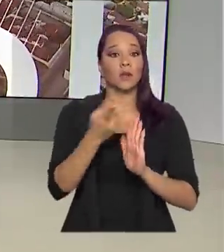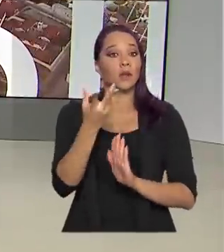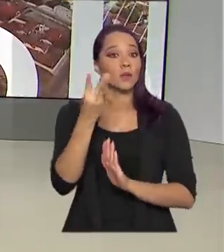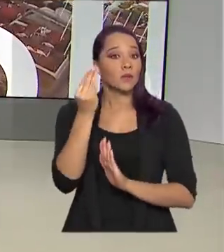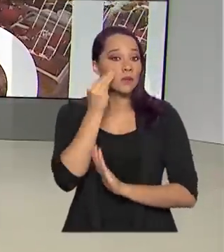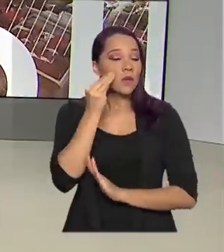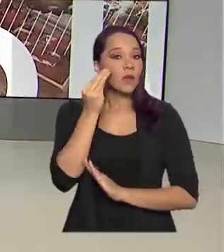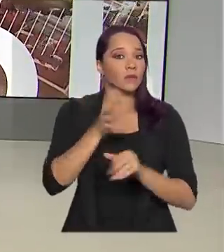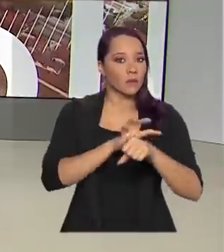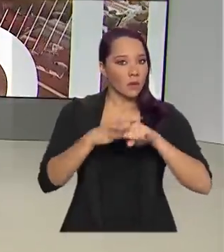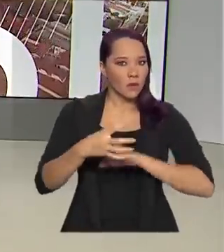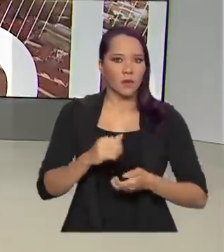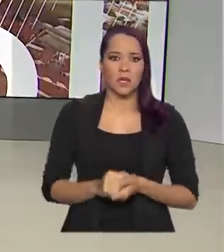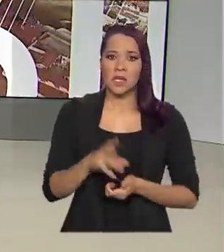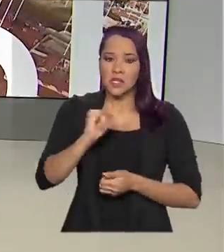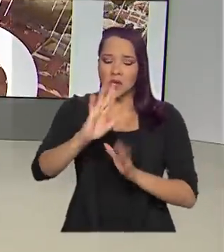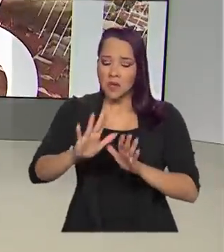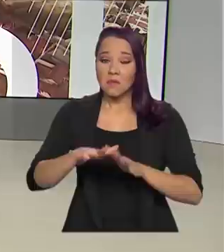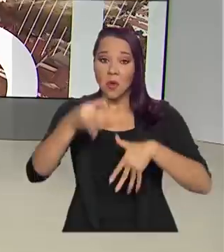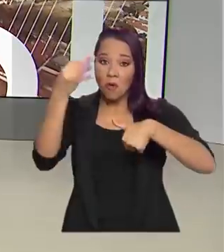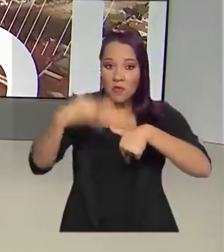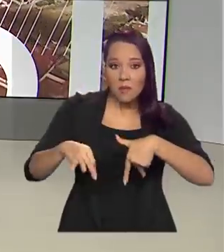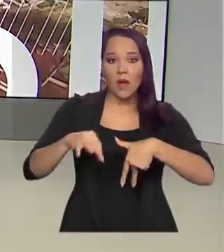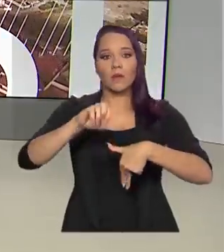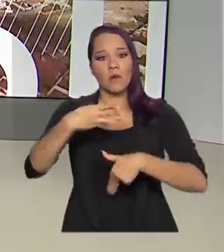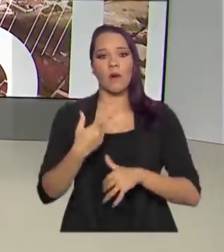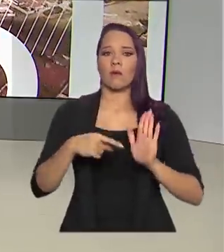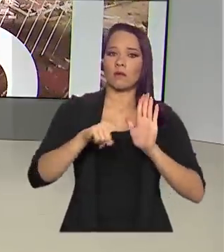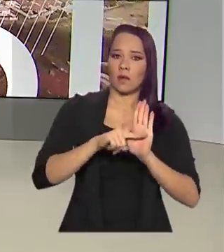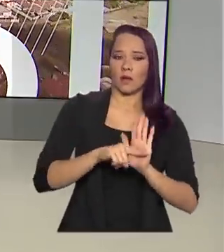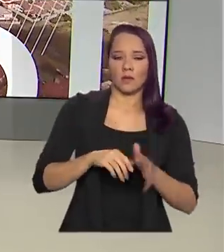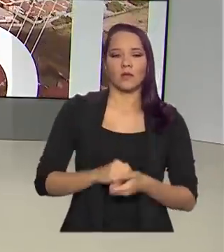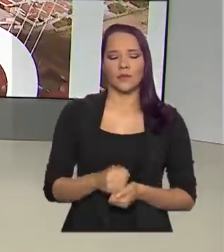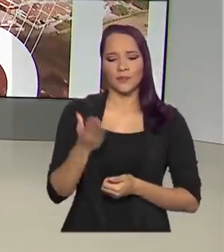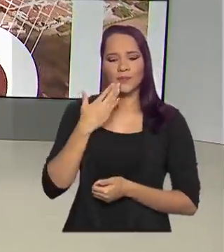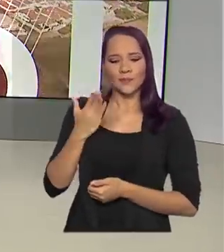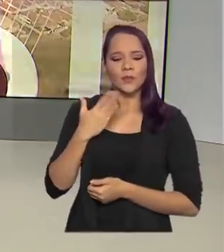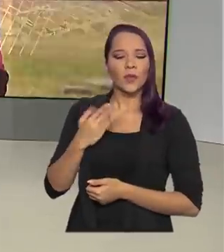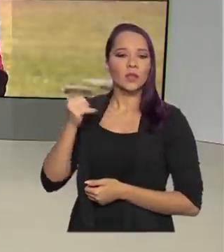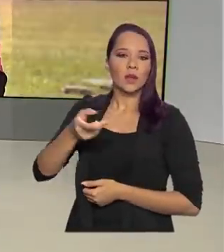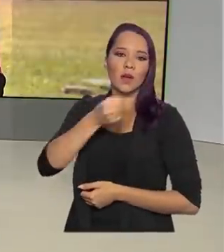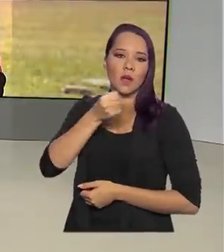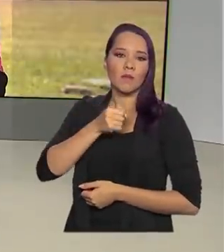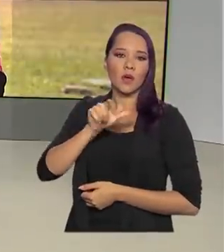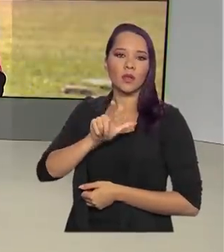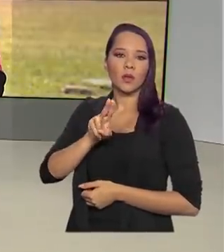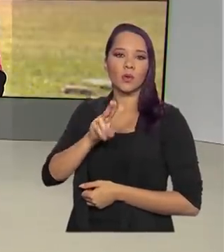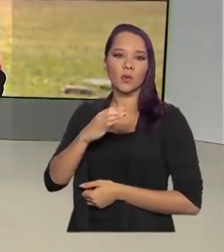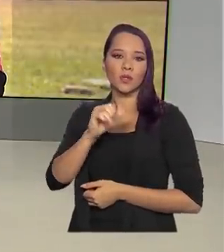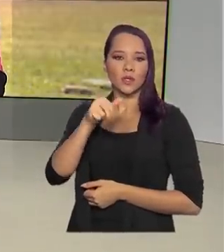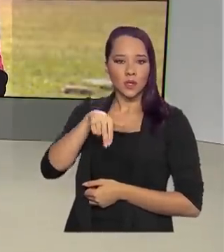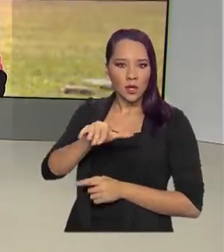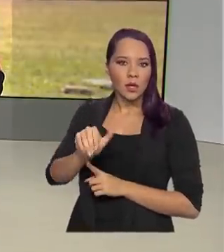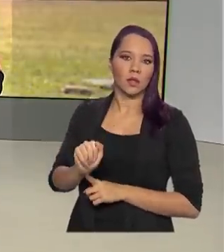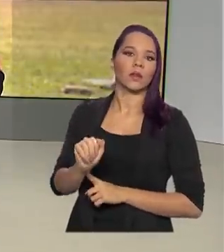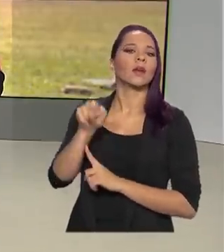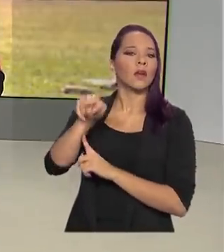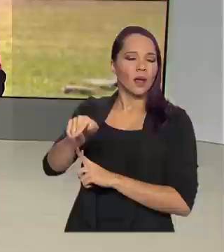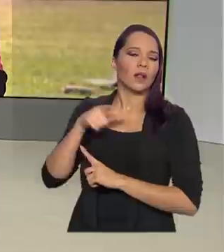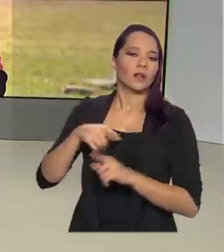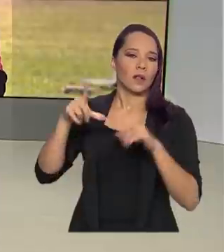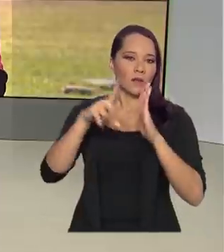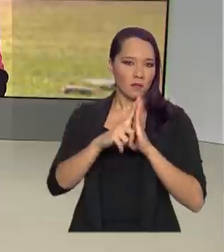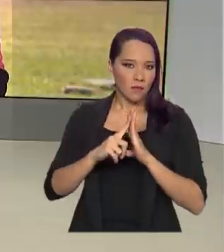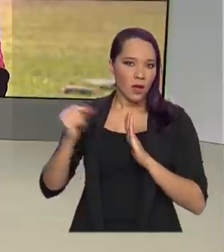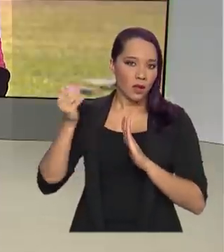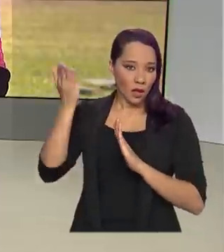para a Covid-19, sejam positivos ou negativos. Vamos conversar sobre isso com a repórter Luciana Colares de Holanda. Ela está lá no